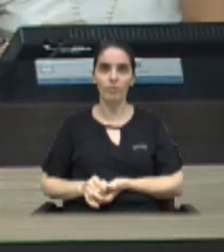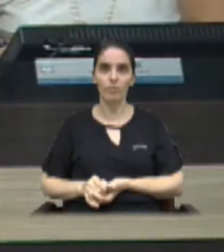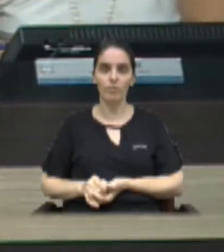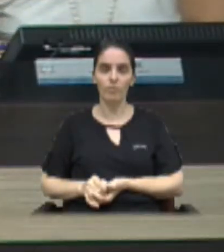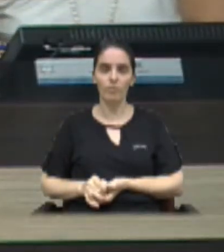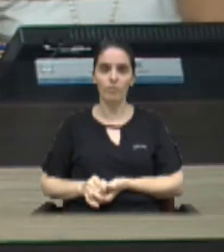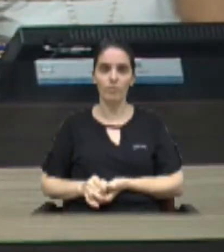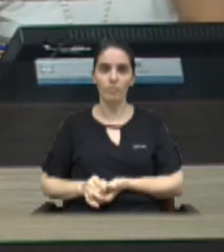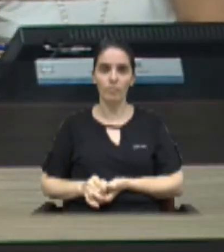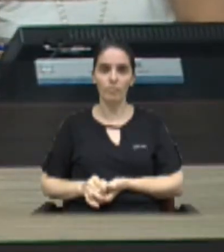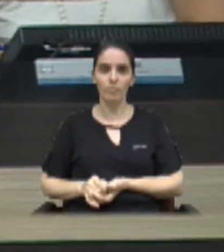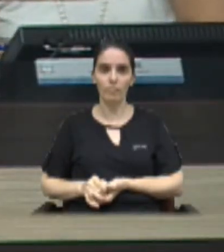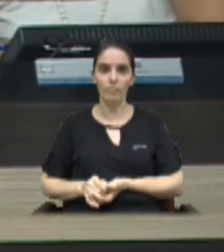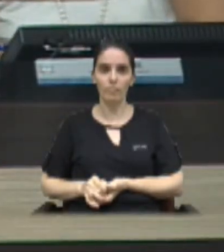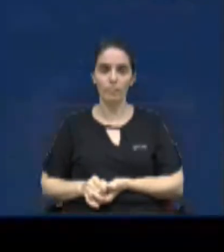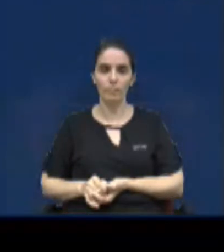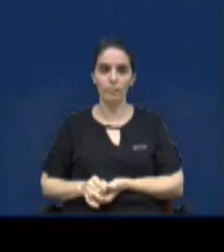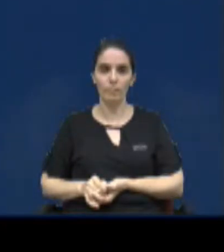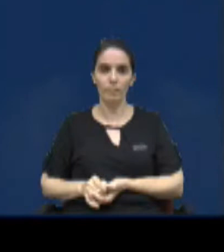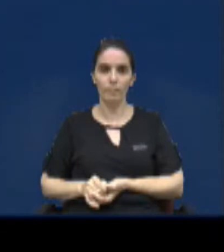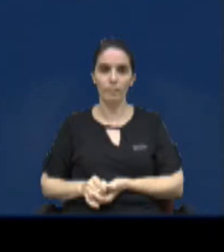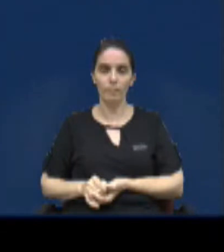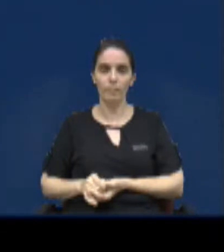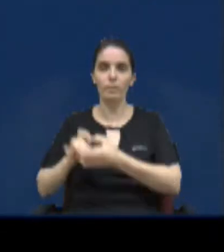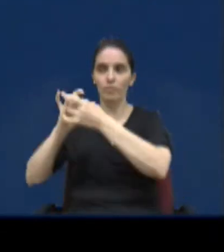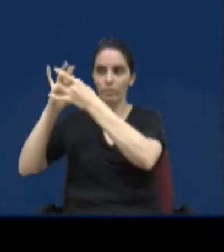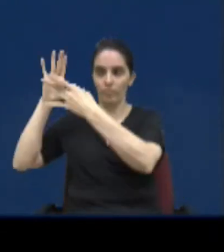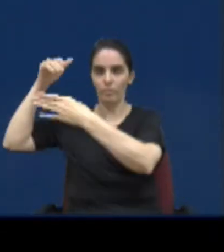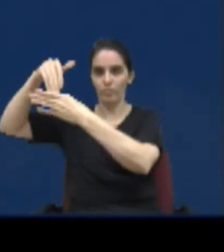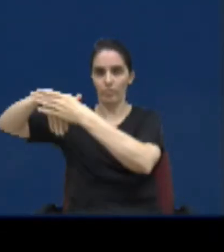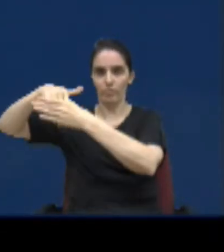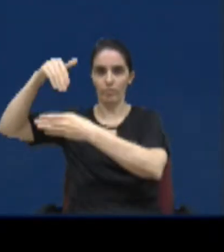é um está aberto